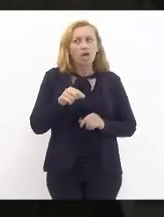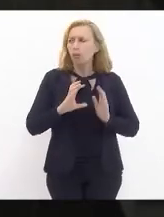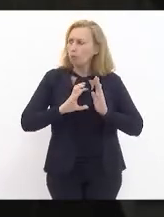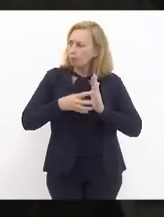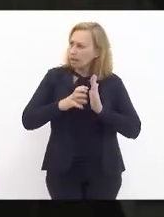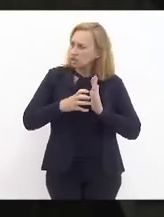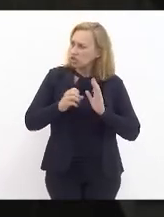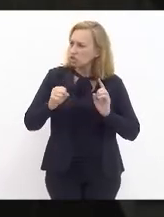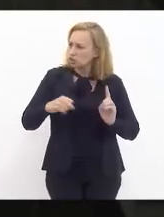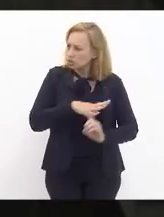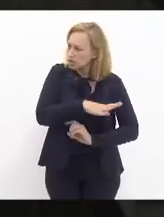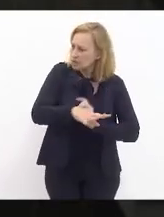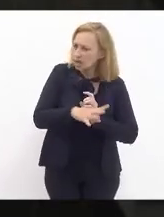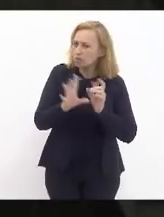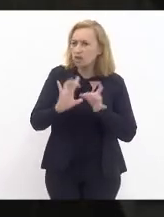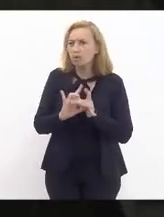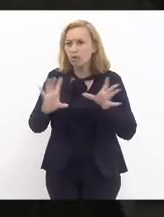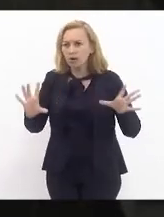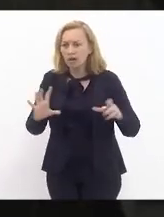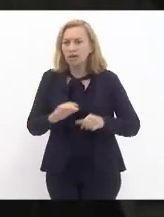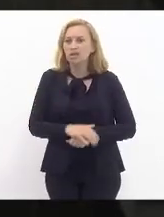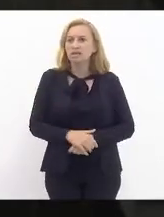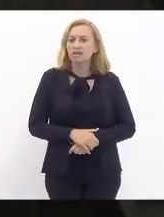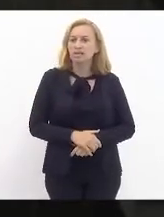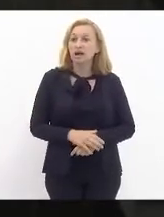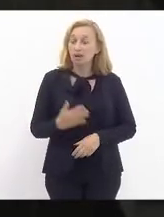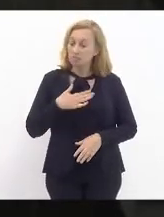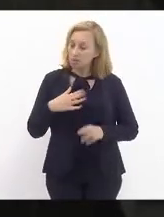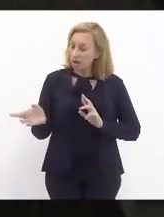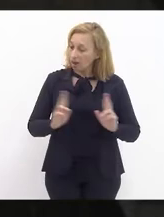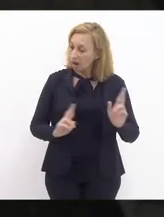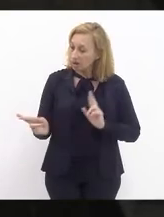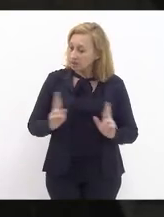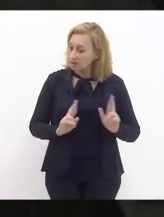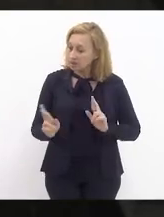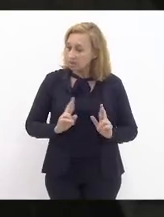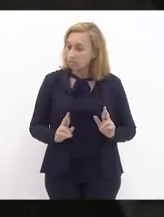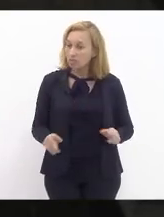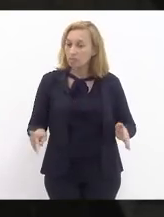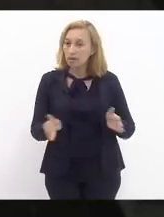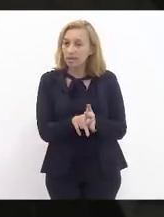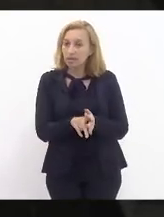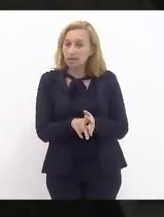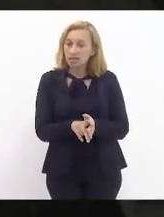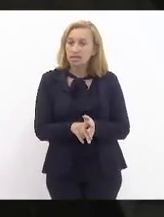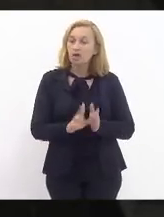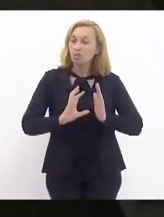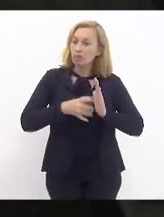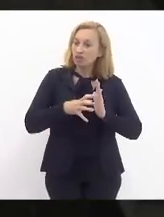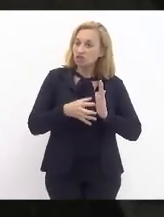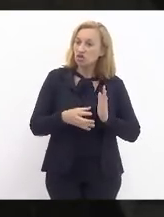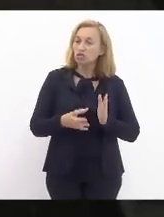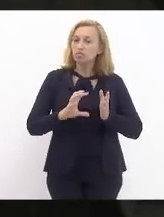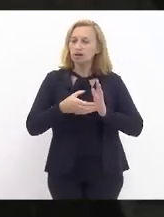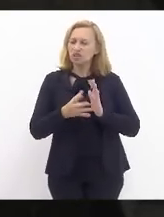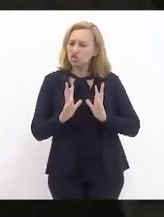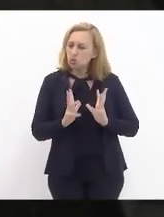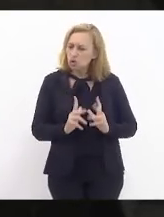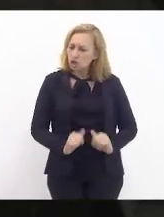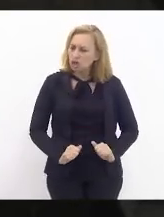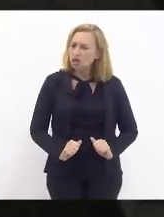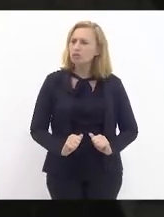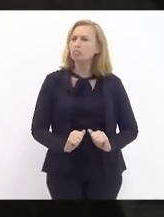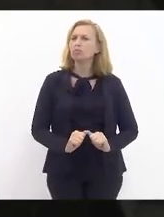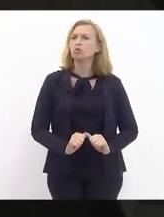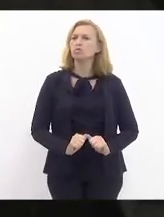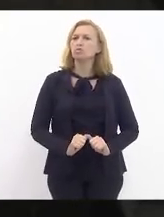partido social-democrata, pela minha relação com os membros desse partido, por ser um partido limpo, altivo,